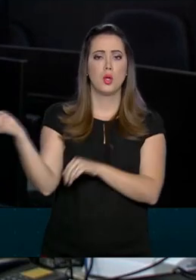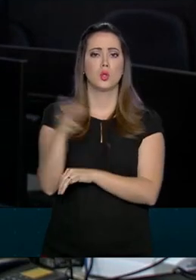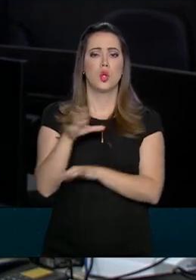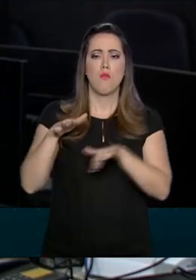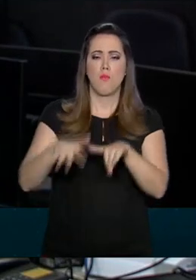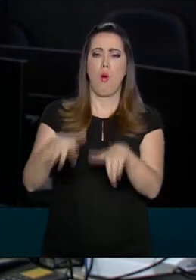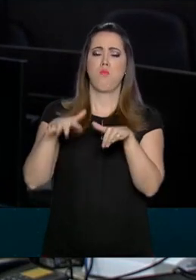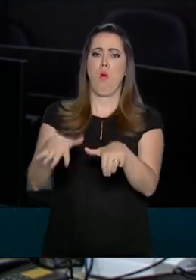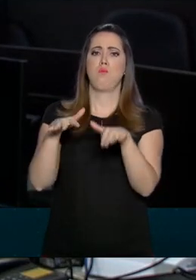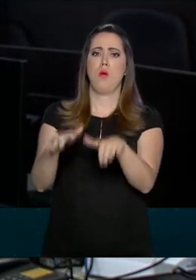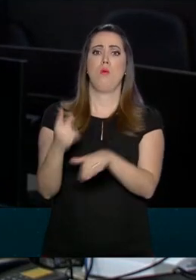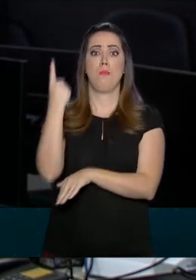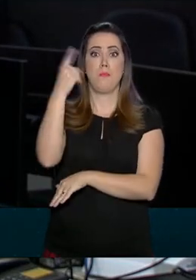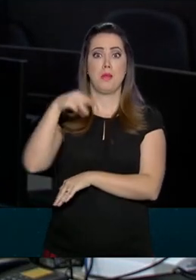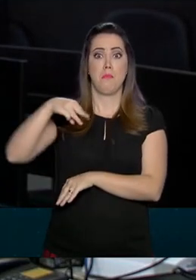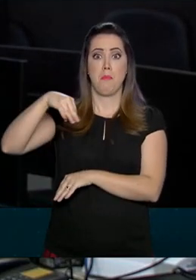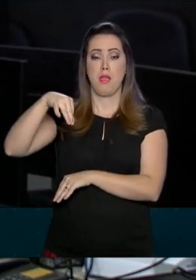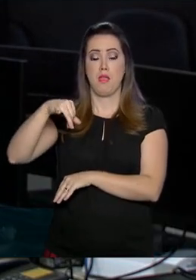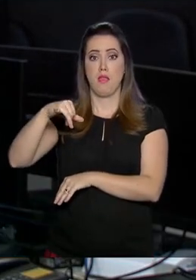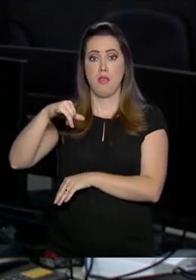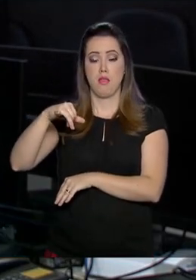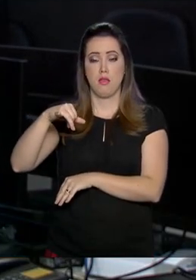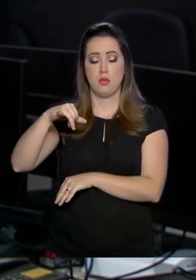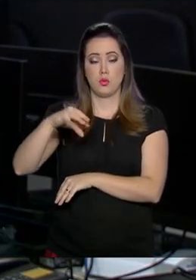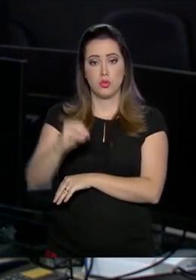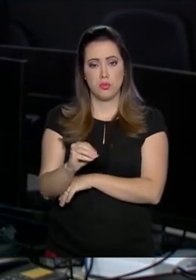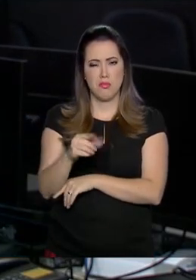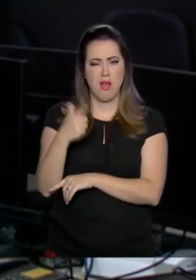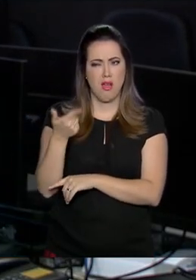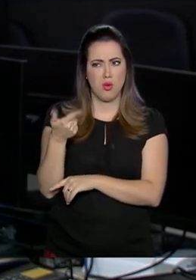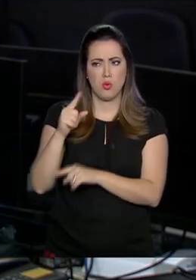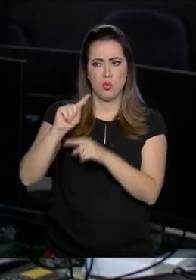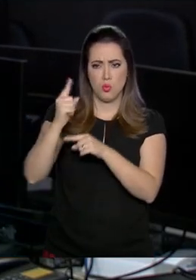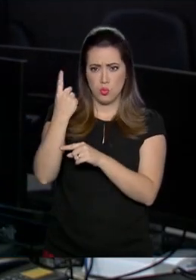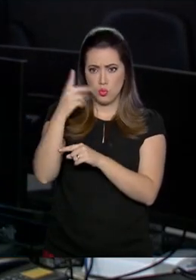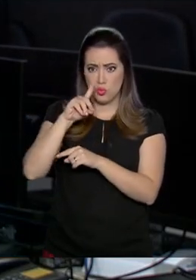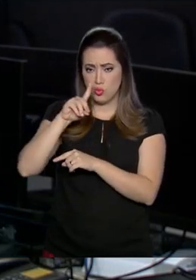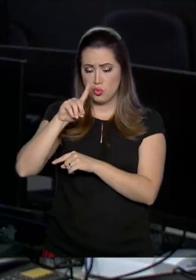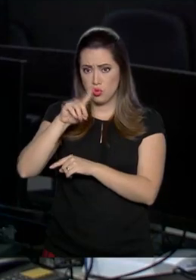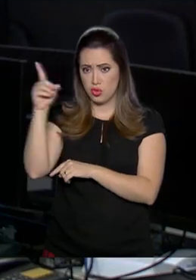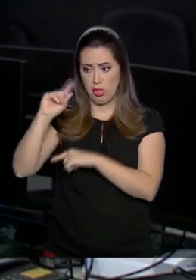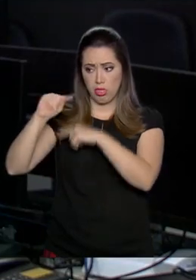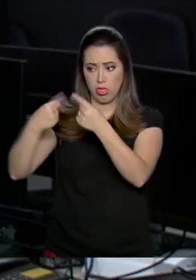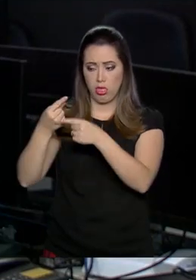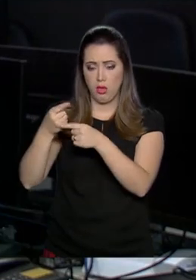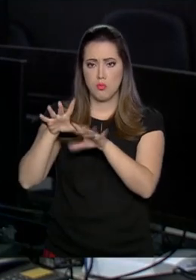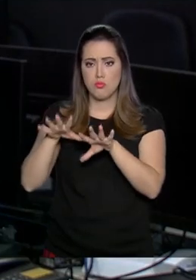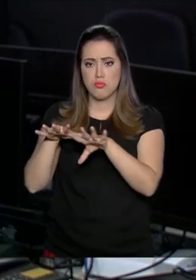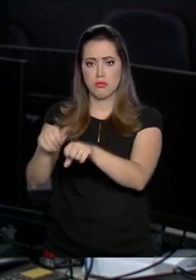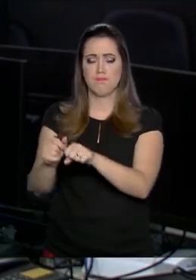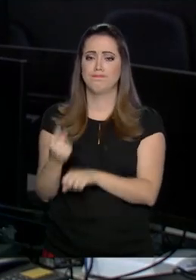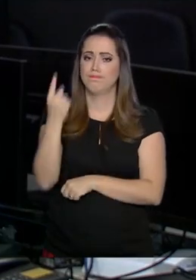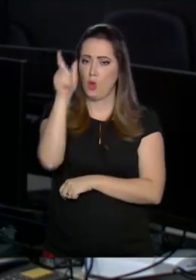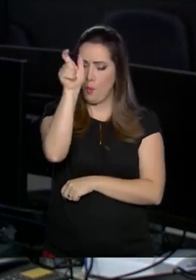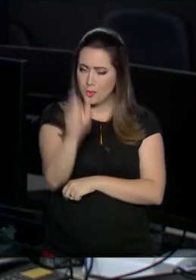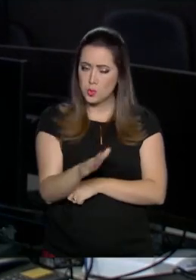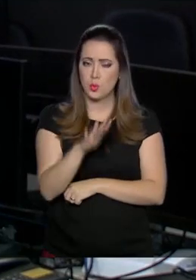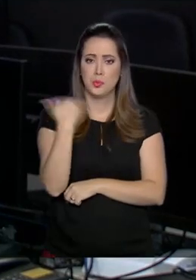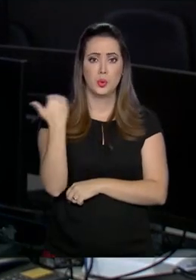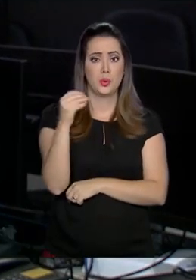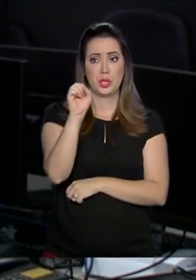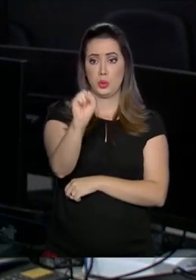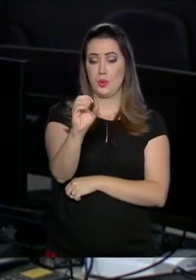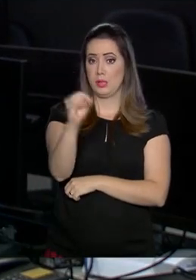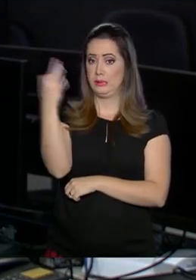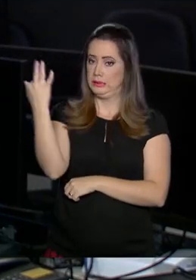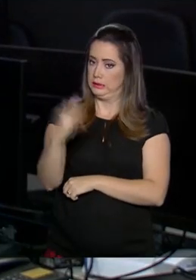maio, dia seguinte em que a sua tentativa mais ousada de derrubar Nicolás Maduro deixou um morto e cerca de 80 feridos